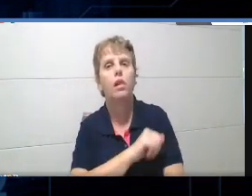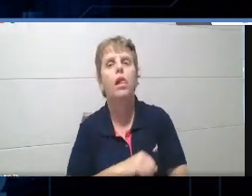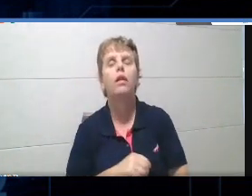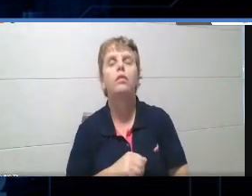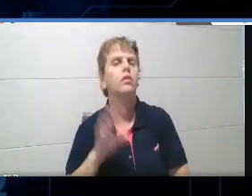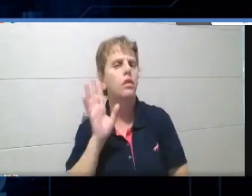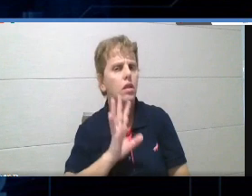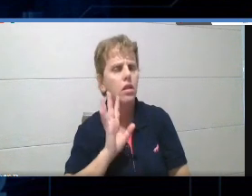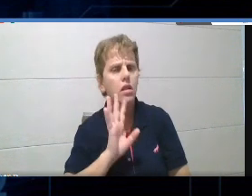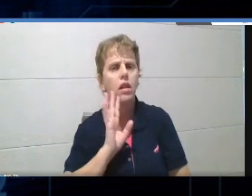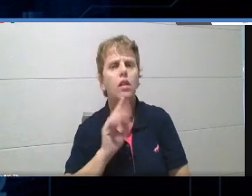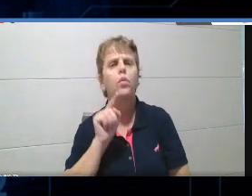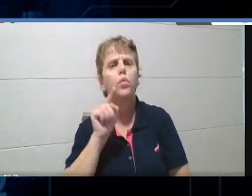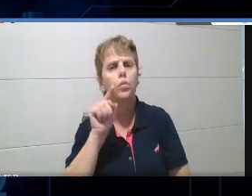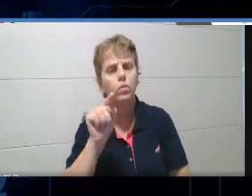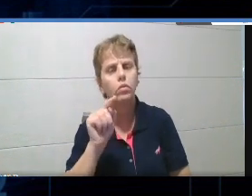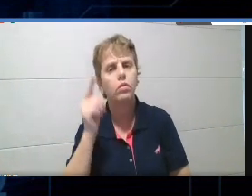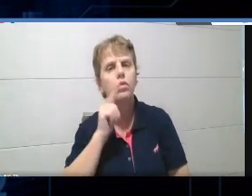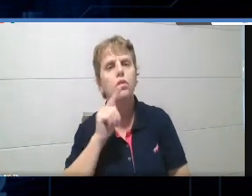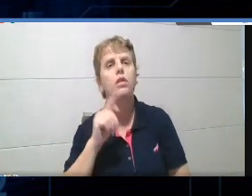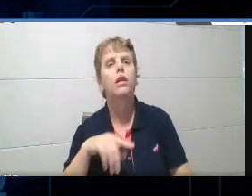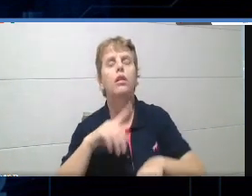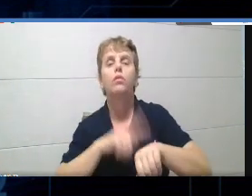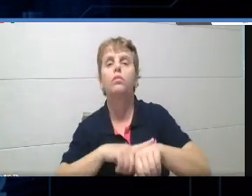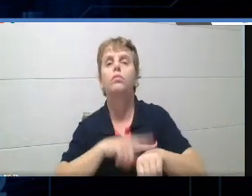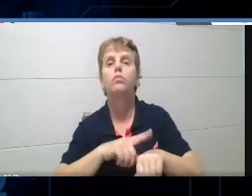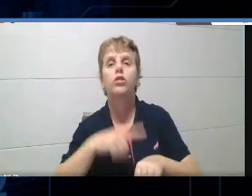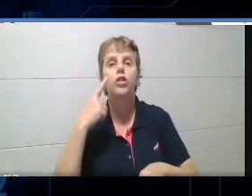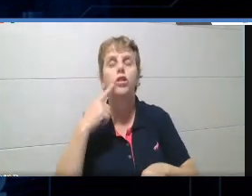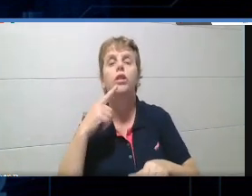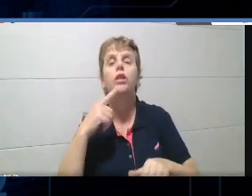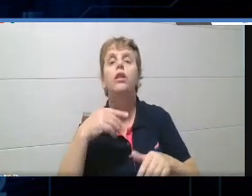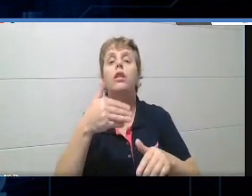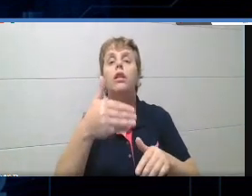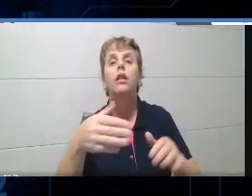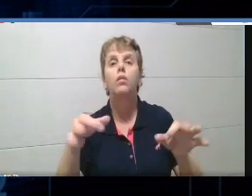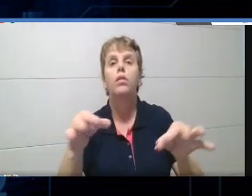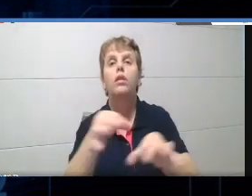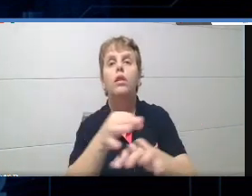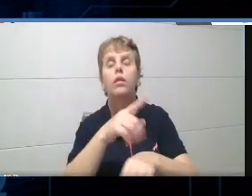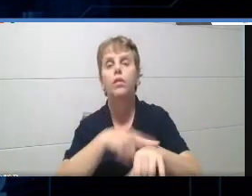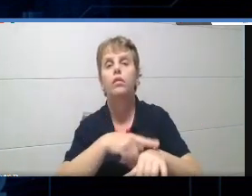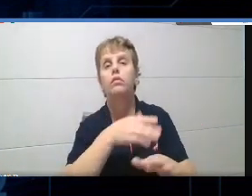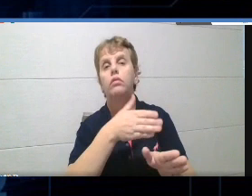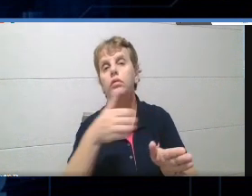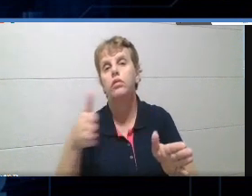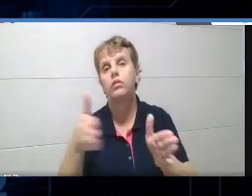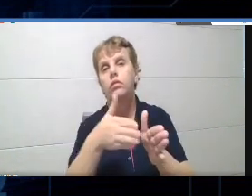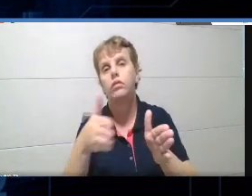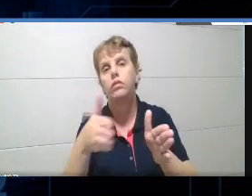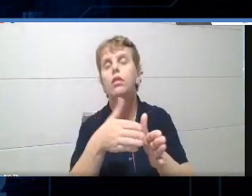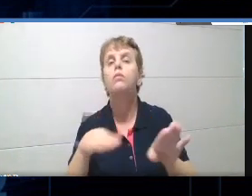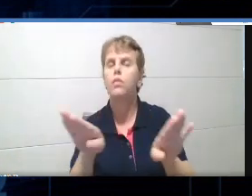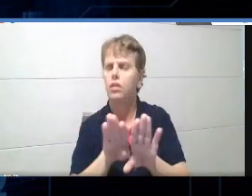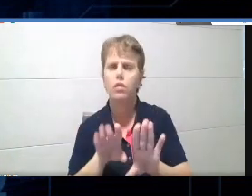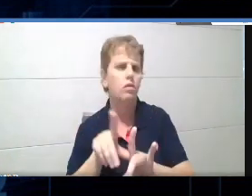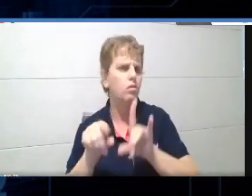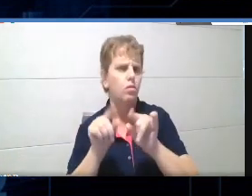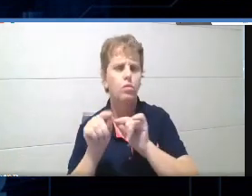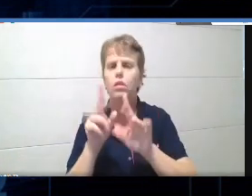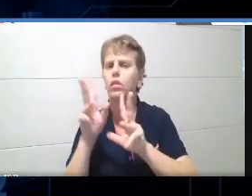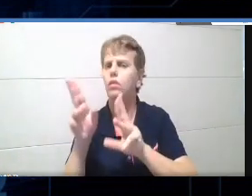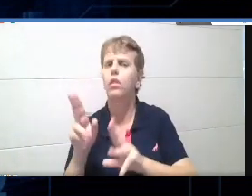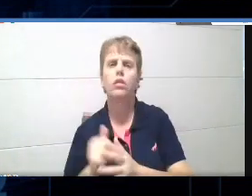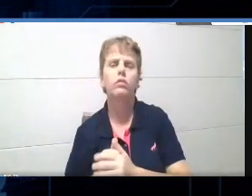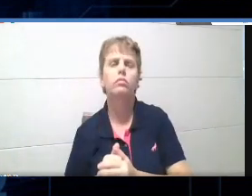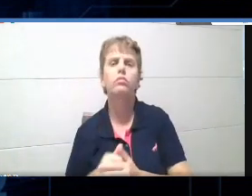bacana. Você pode colocar uma data final para eles fazerem isso, tá? Tem as mesmas opções para você jogar ao